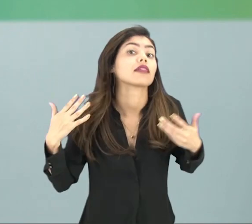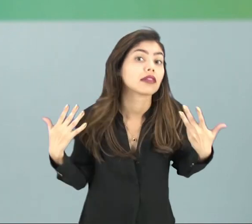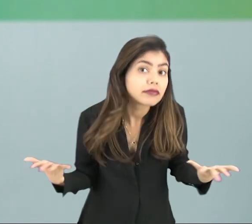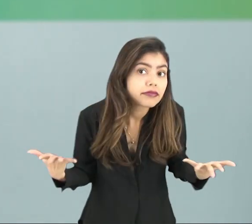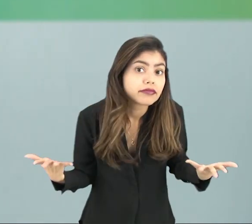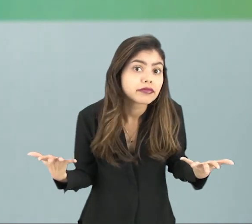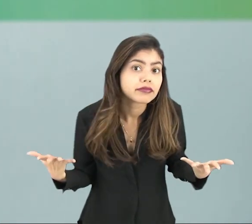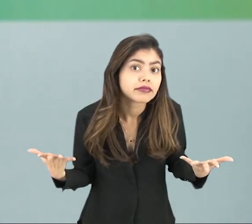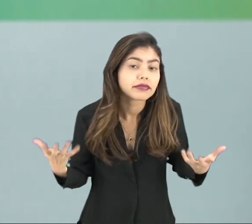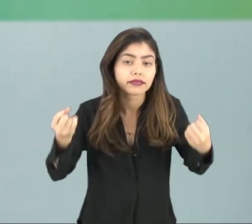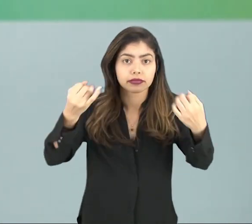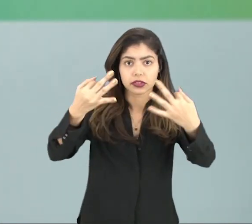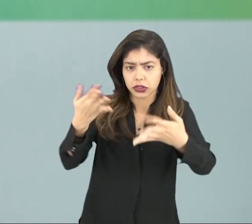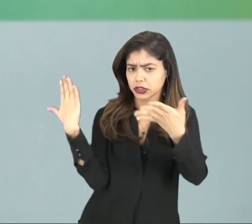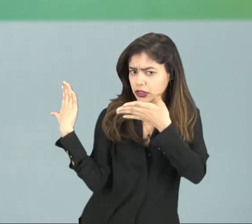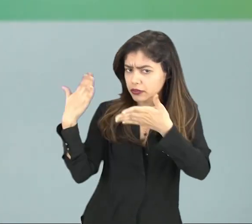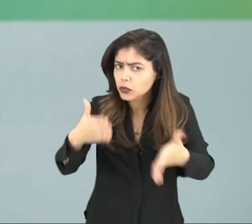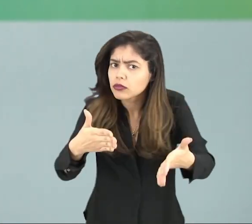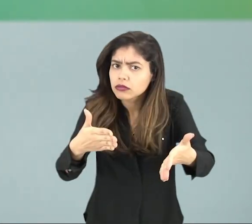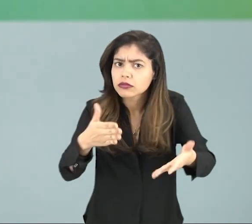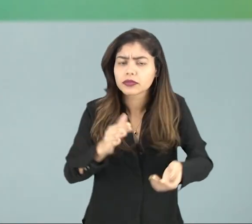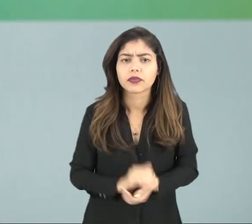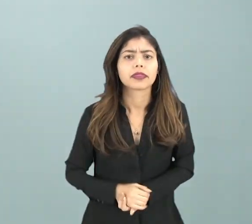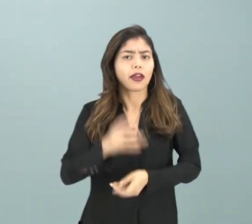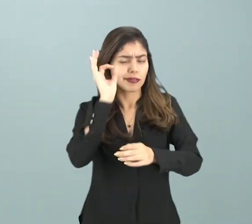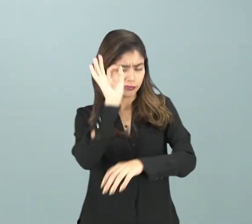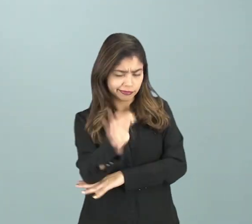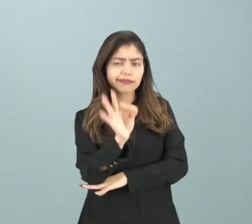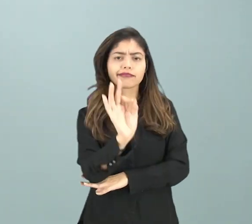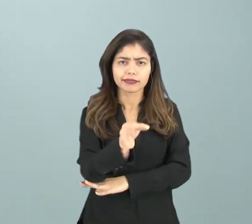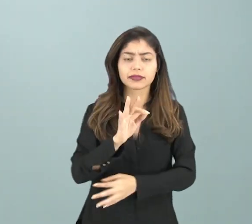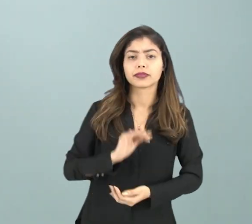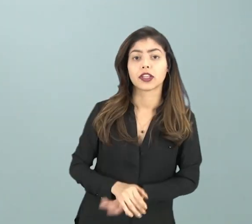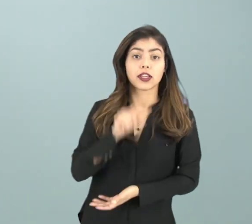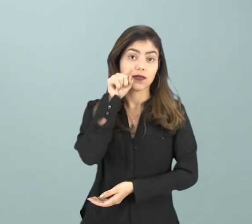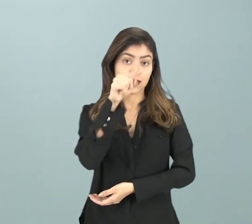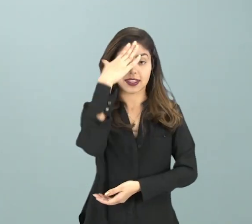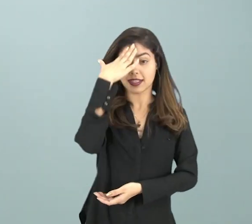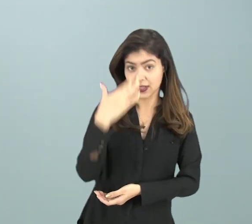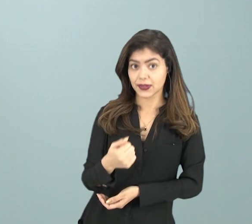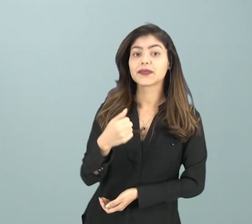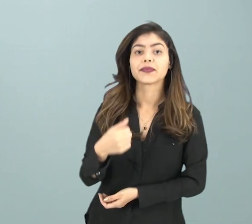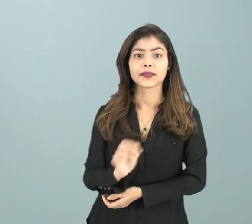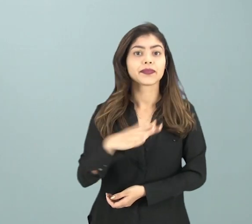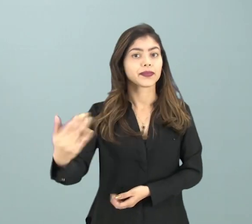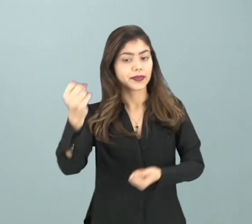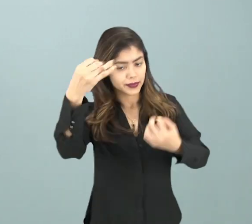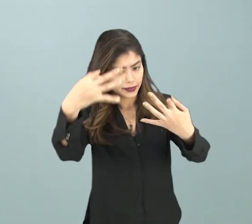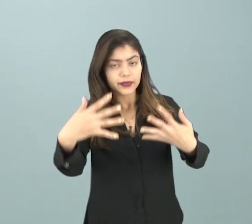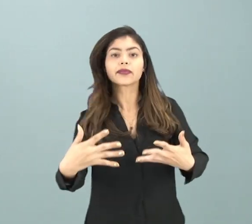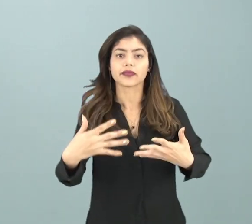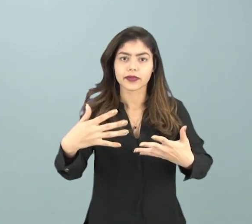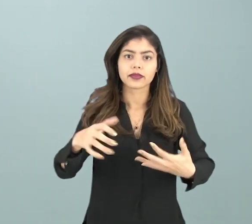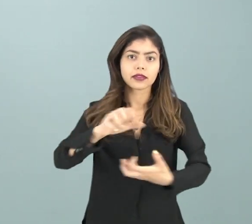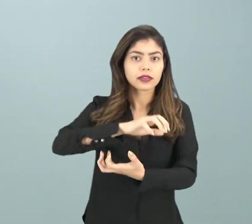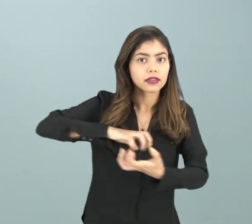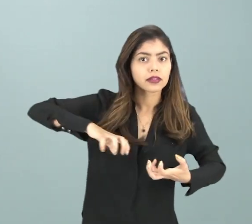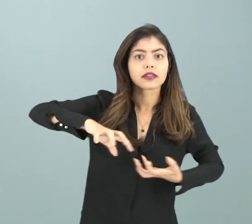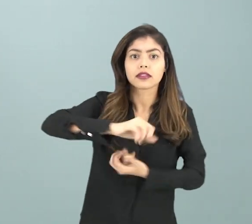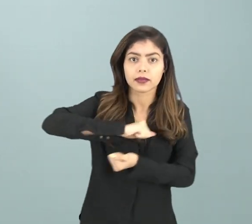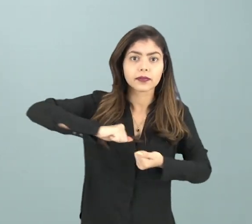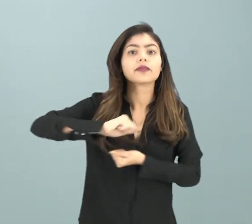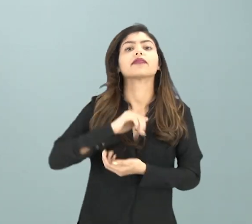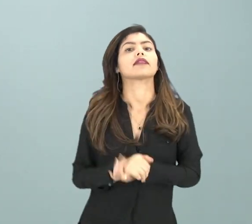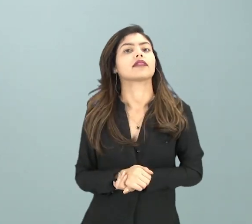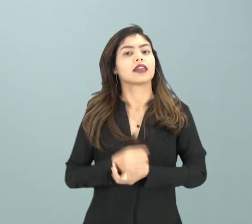que nós estamos nos referindo? Eu tenho certeza que você sabe que quando tratamos de sustentabilidade,